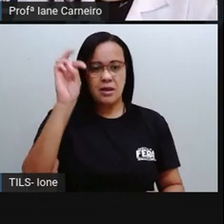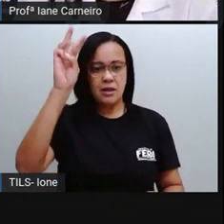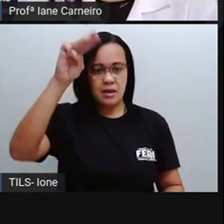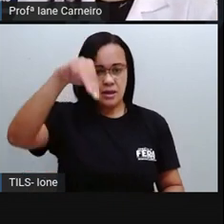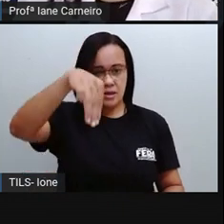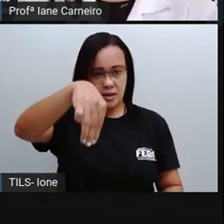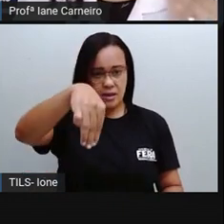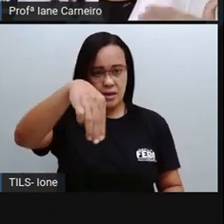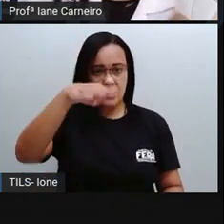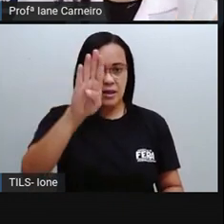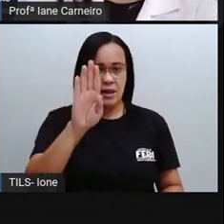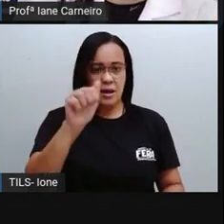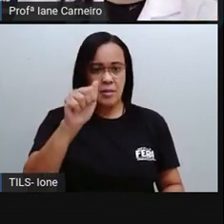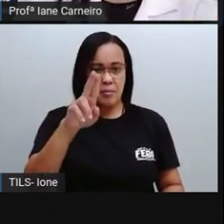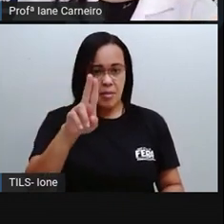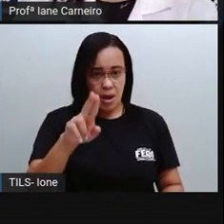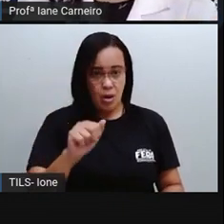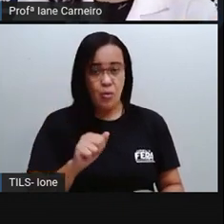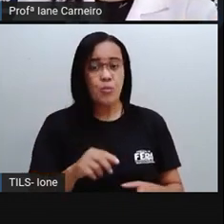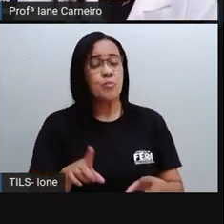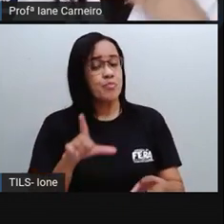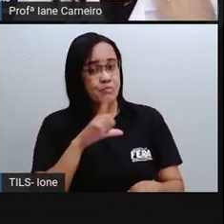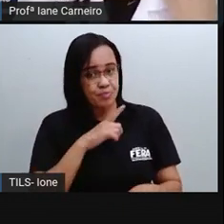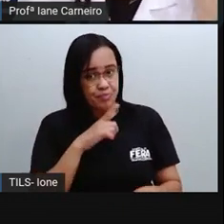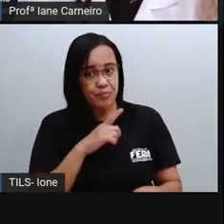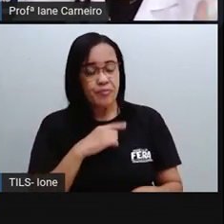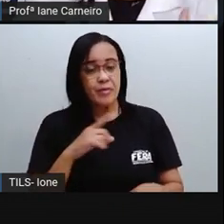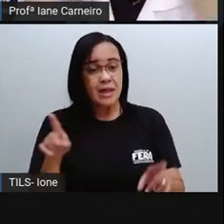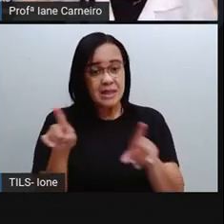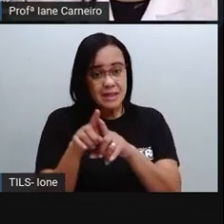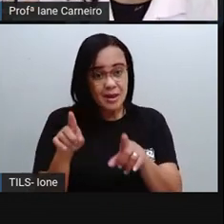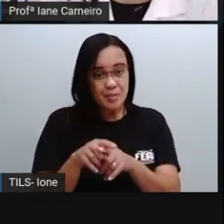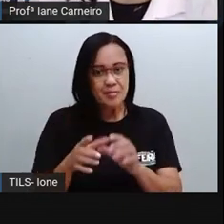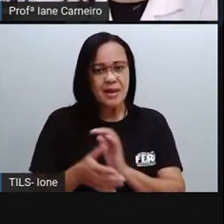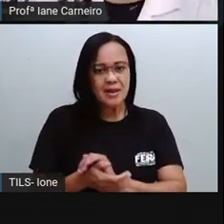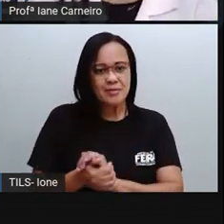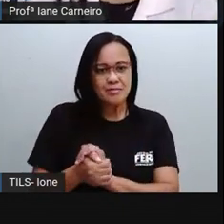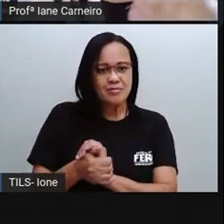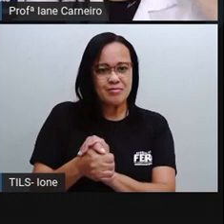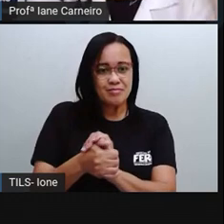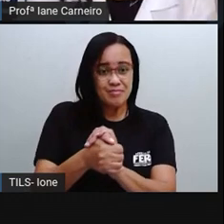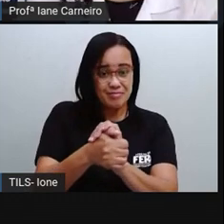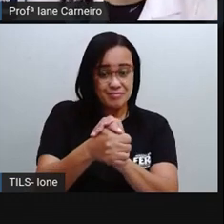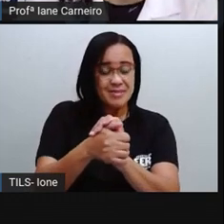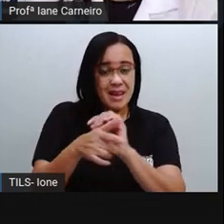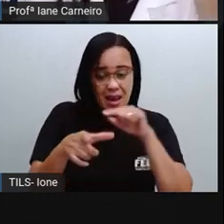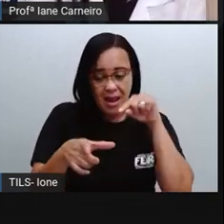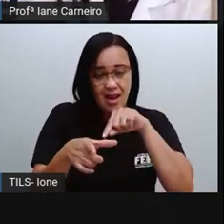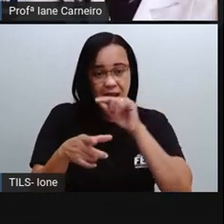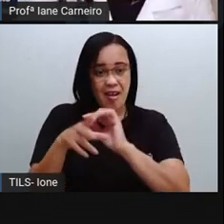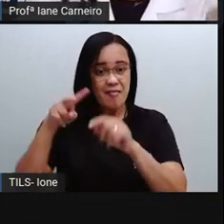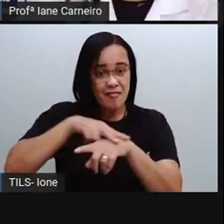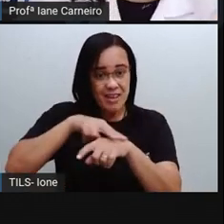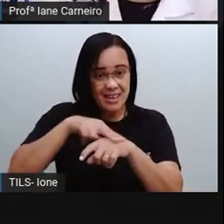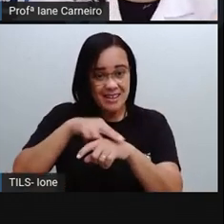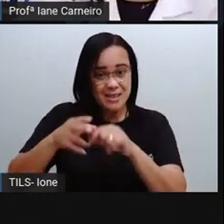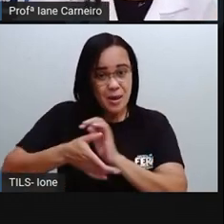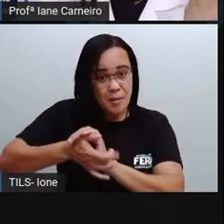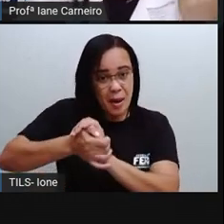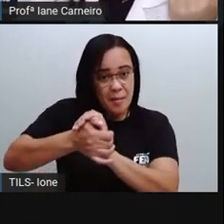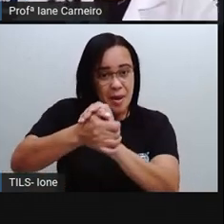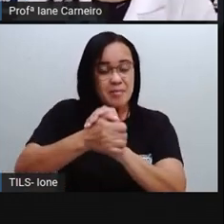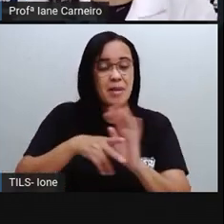E nós vemos aqui, ó, as tartarugas, né? Que estão, a gente pode observar, né? No Projeto Tamar, que tem lá em